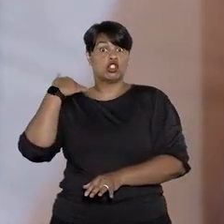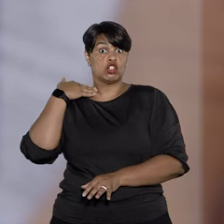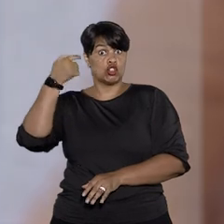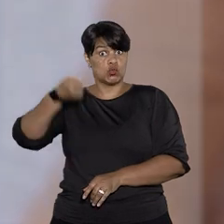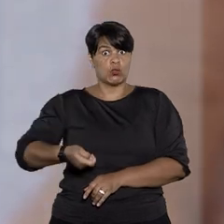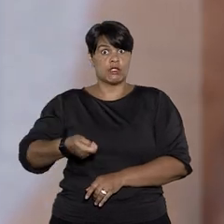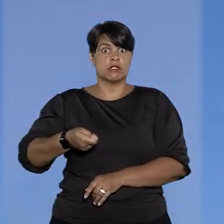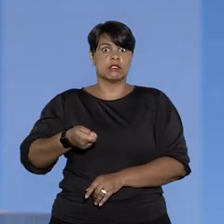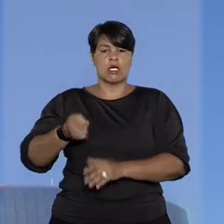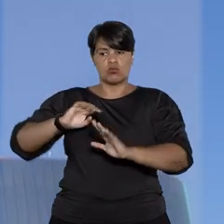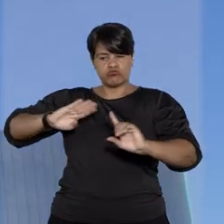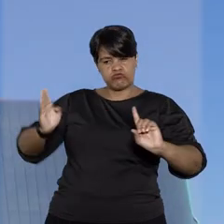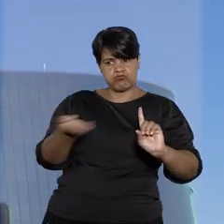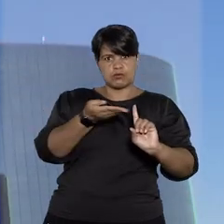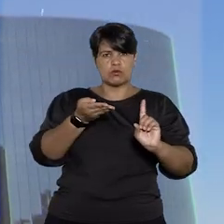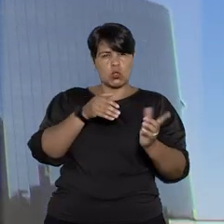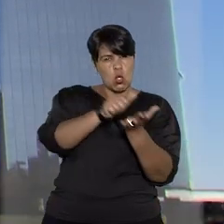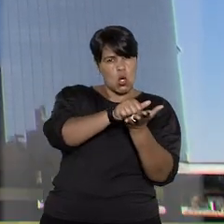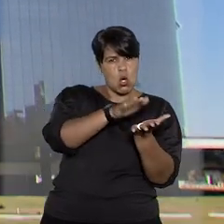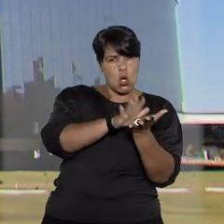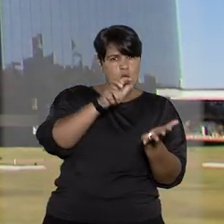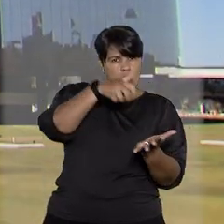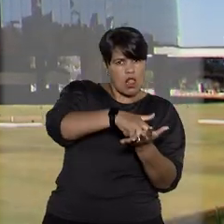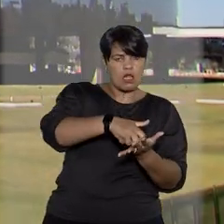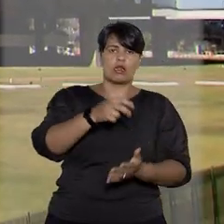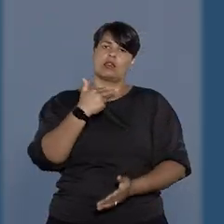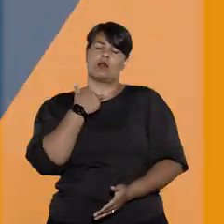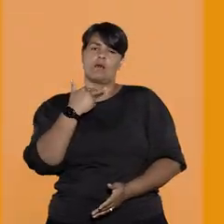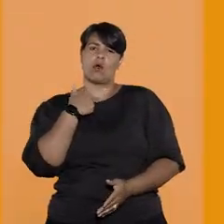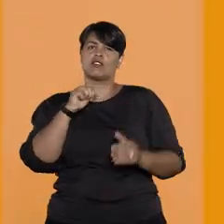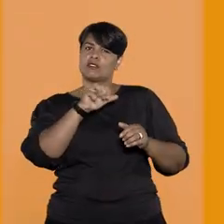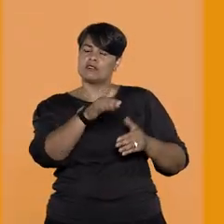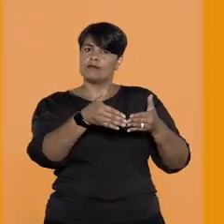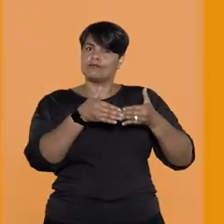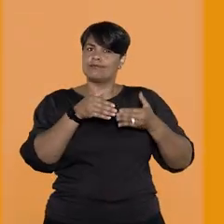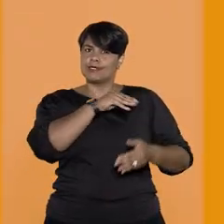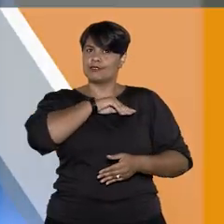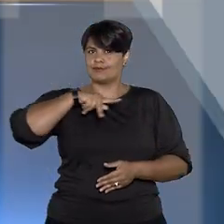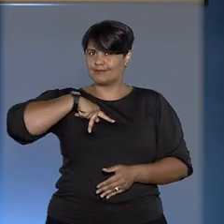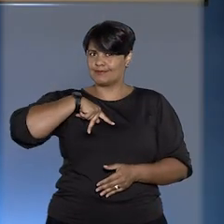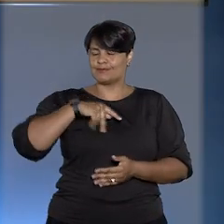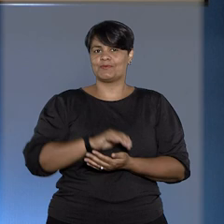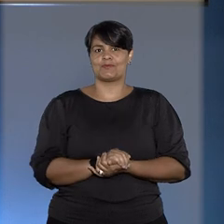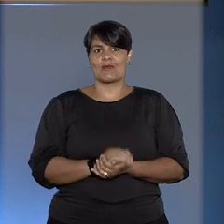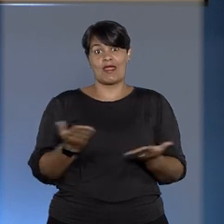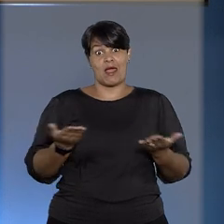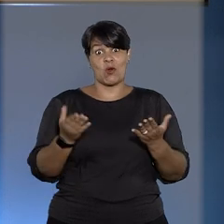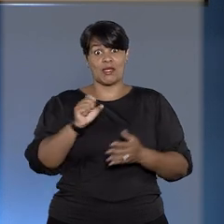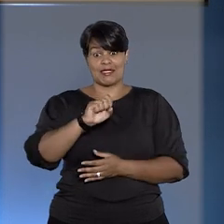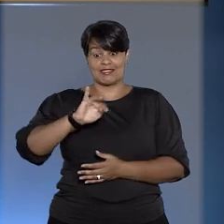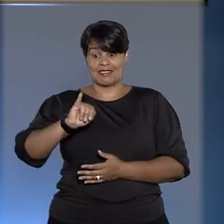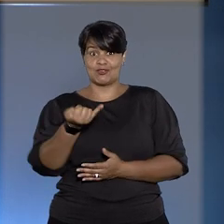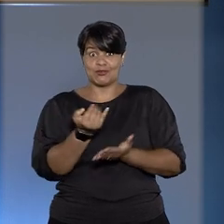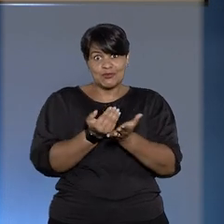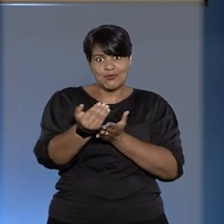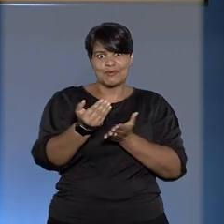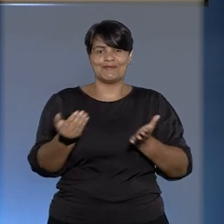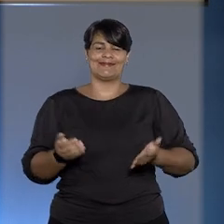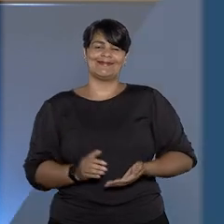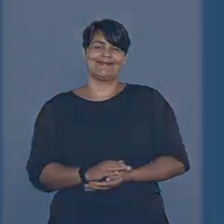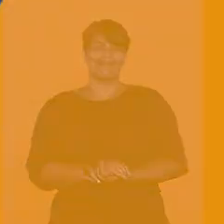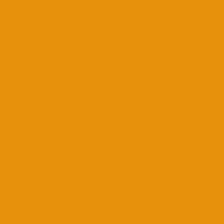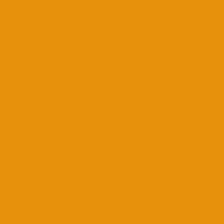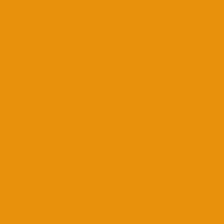juiz não pode condenar réu que teve absolvição pedida pelo Ministério Público. O STJ Notícias começa